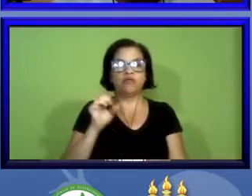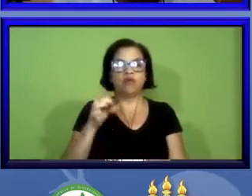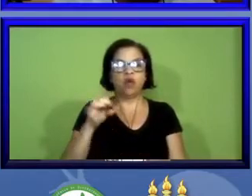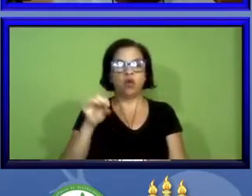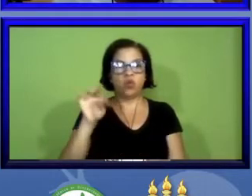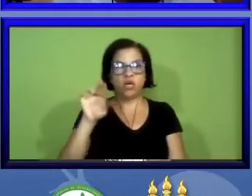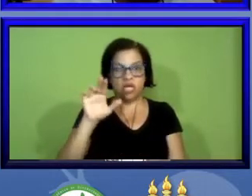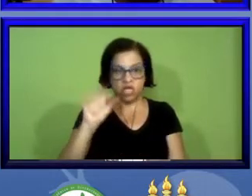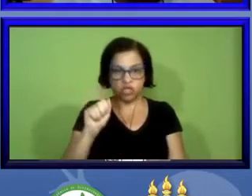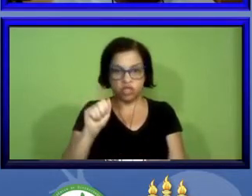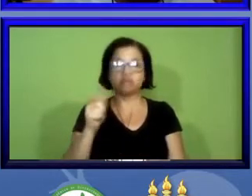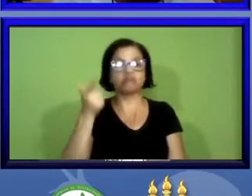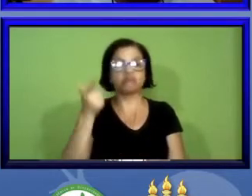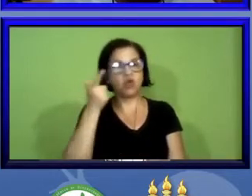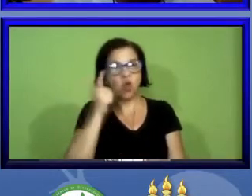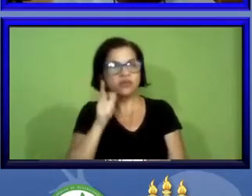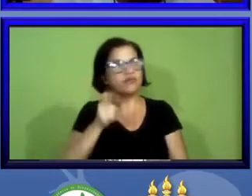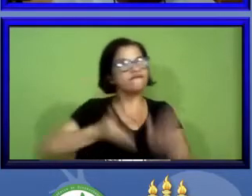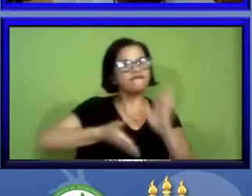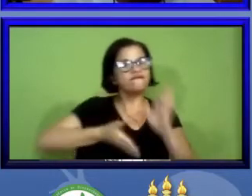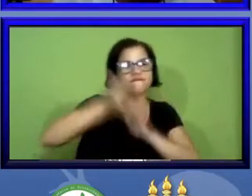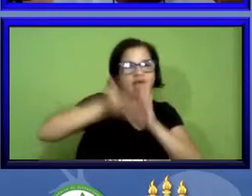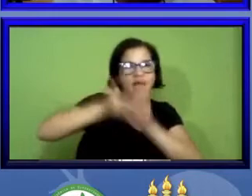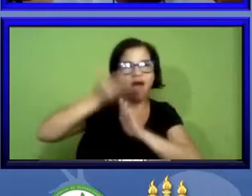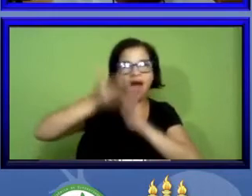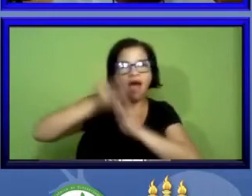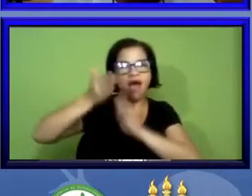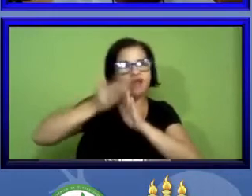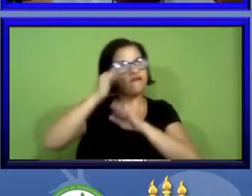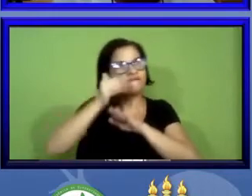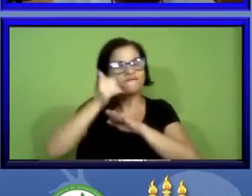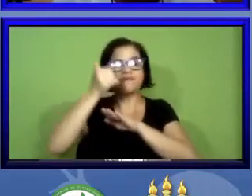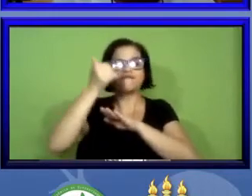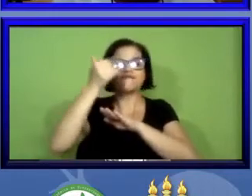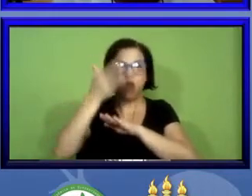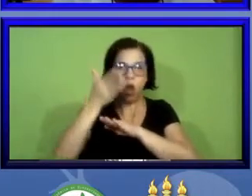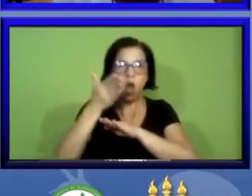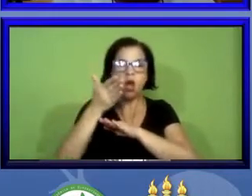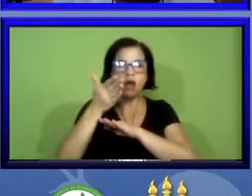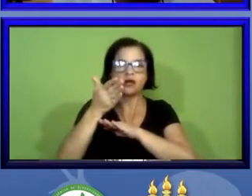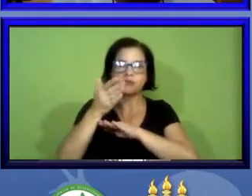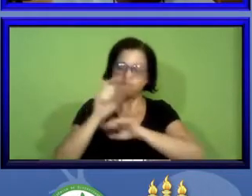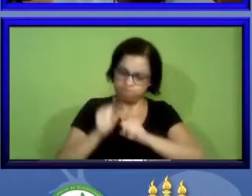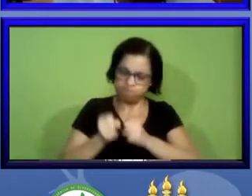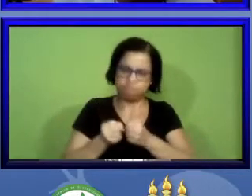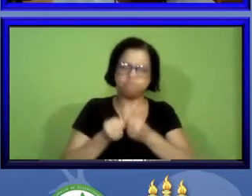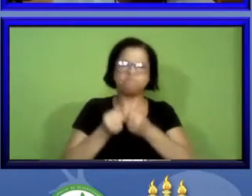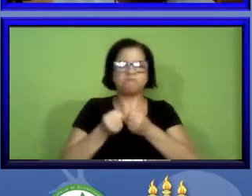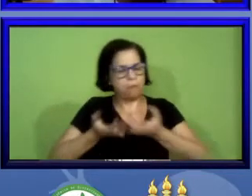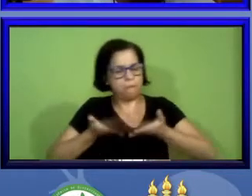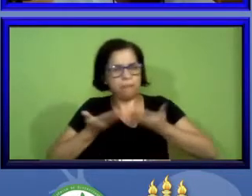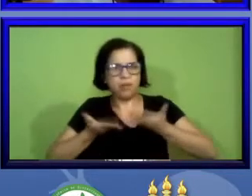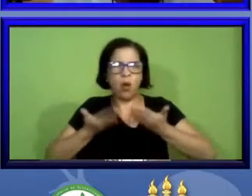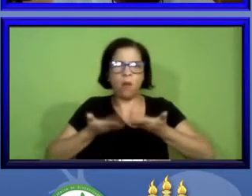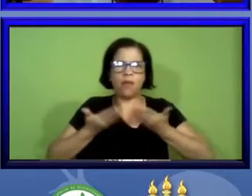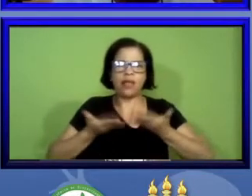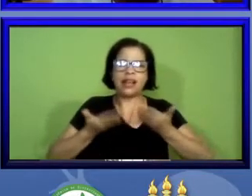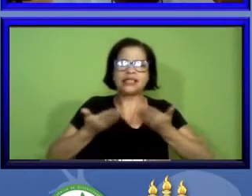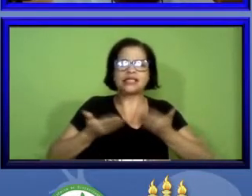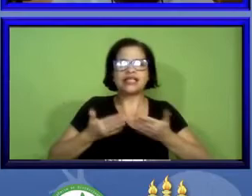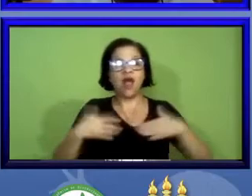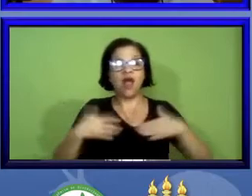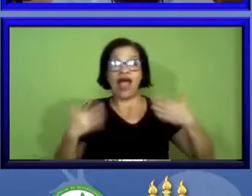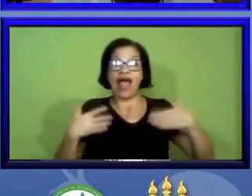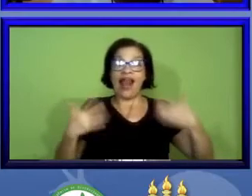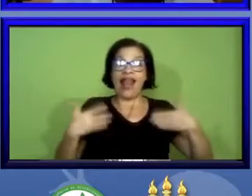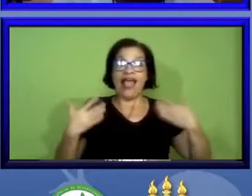contemplados e viajaram para o exterior pelo engajamento pela mobilização pela alegria